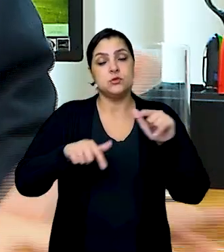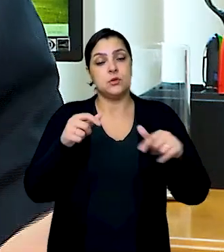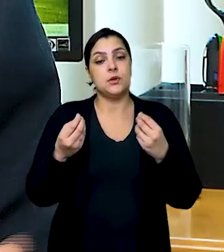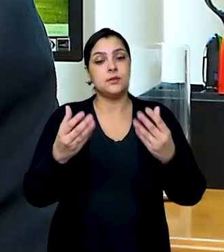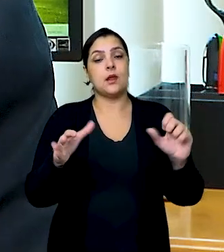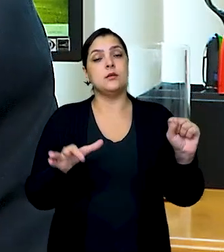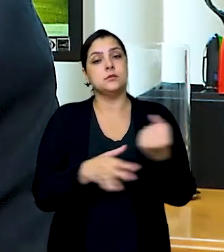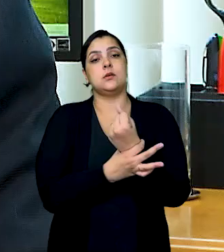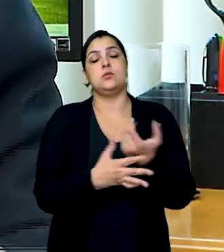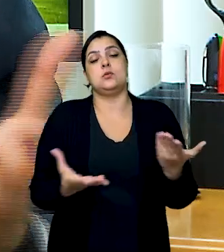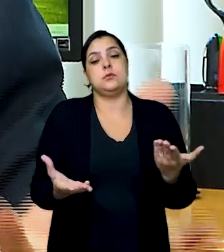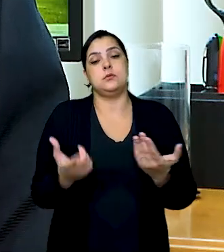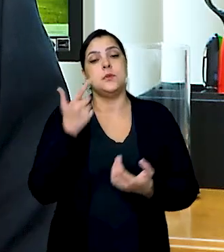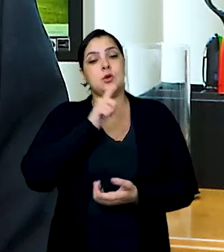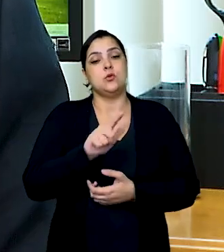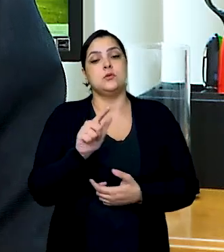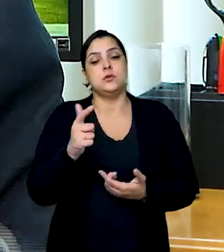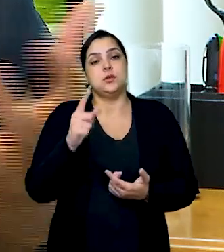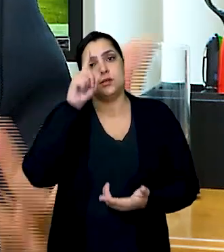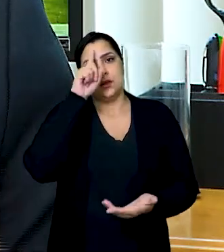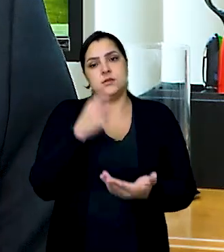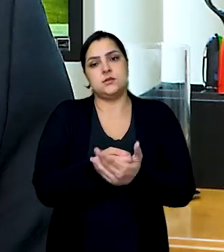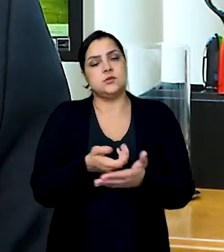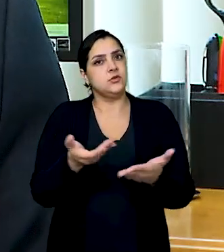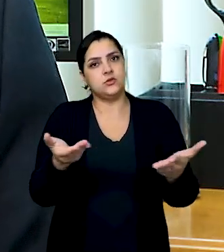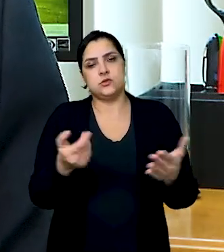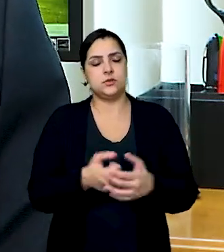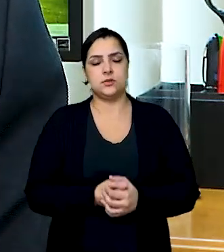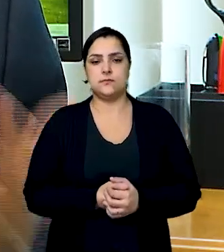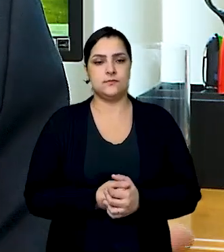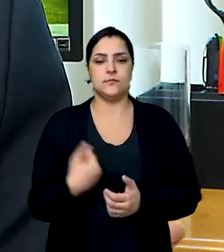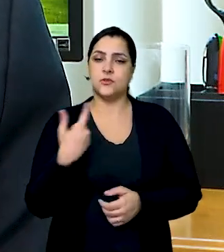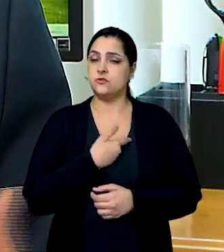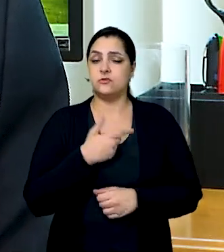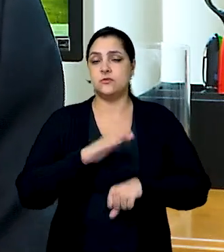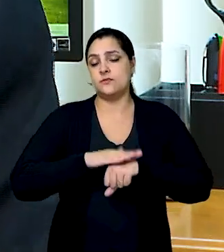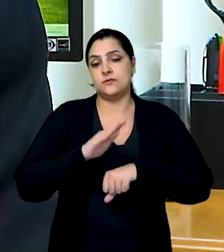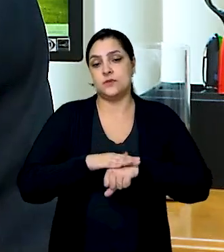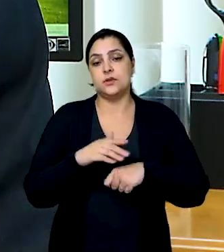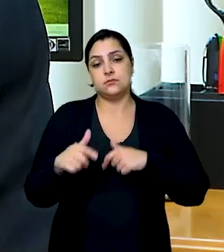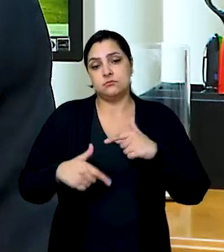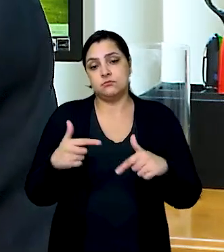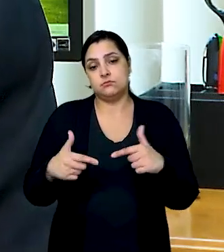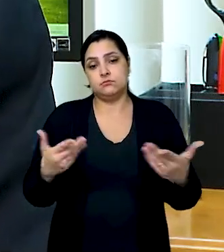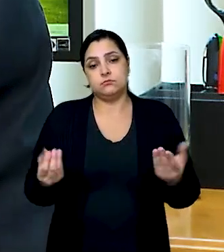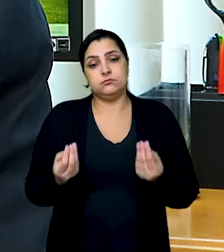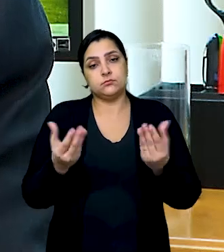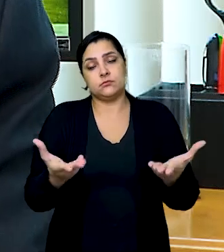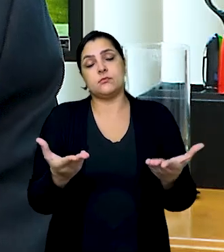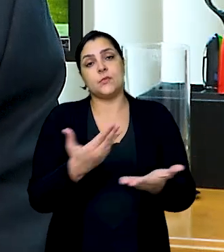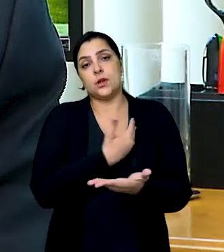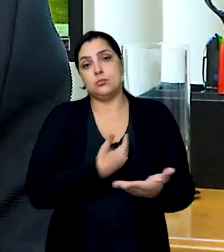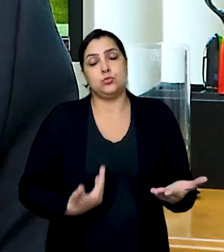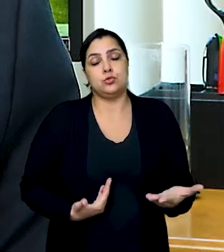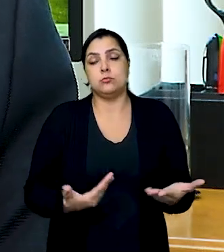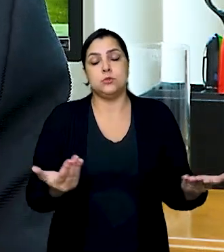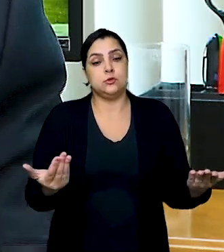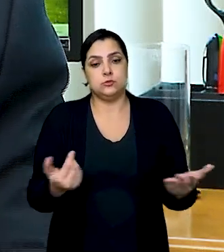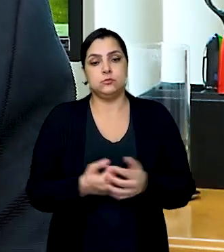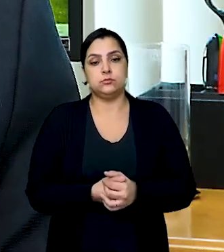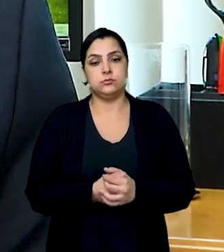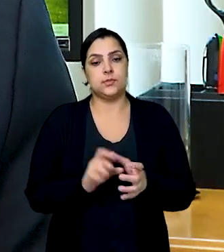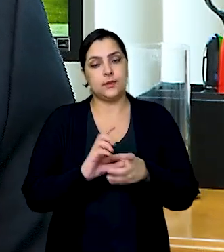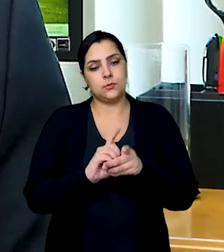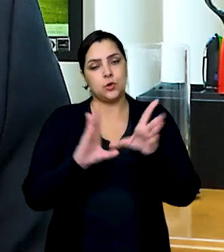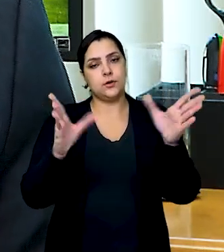para assegurar que isso ocorra, para que ele possa livremente tomar a sua decisão. E a gente está fazendo o que nós estamos fazendo, é prestando um serviço público,